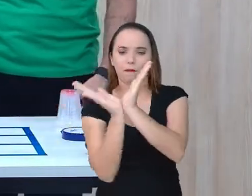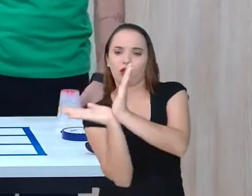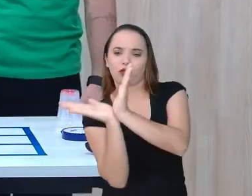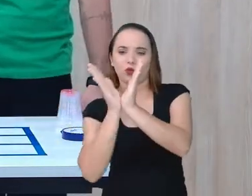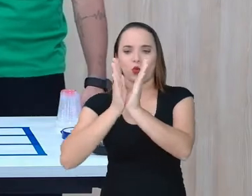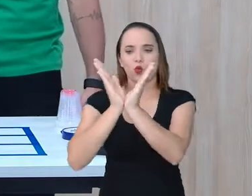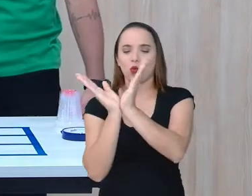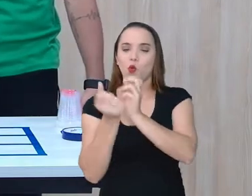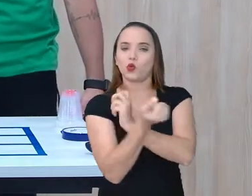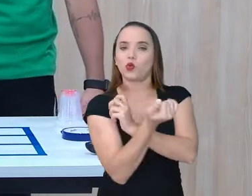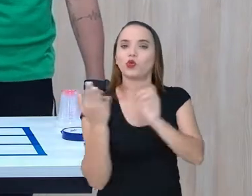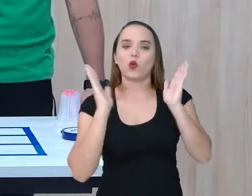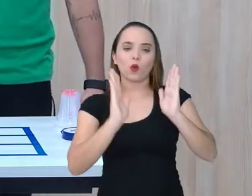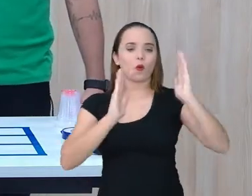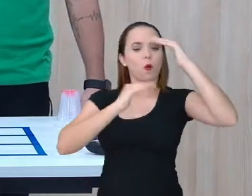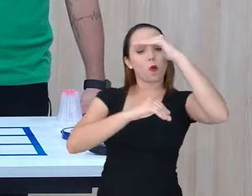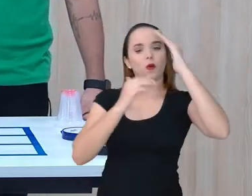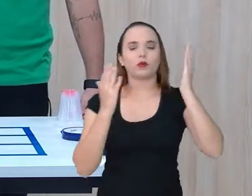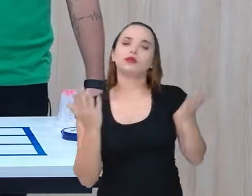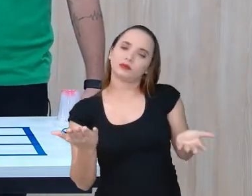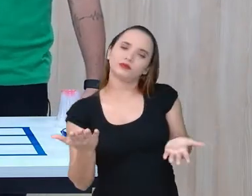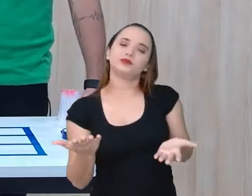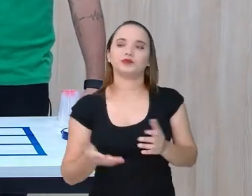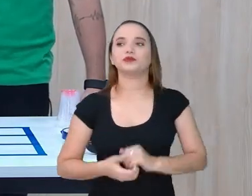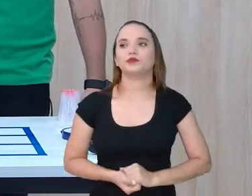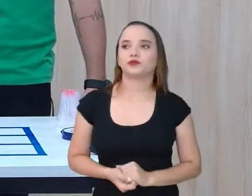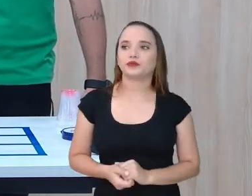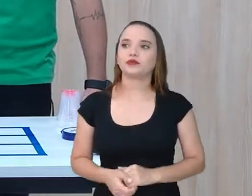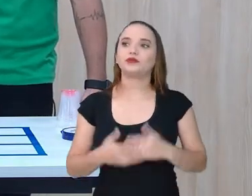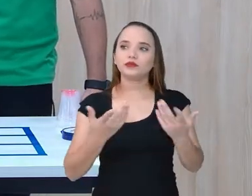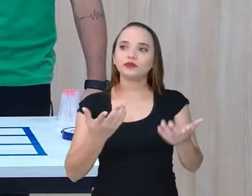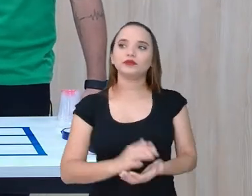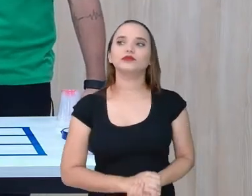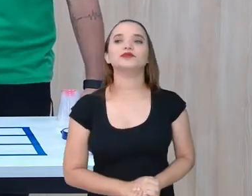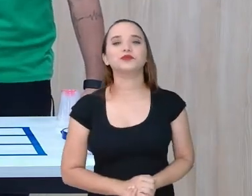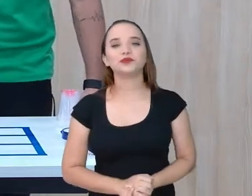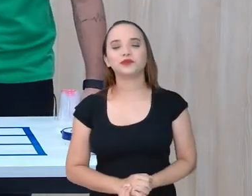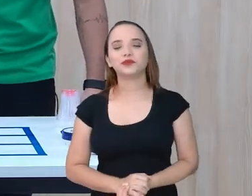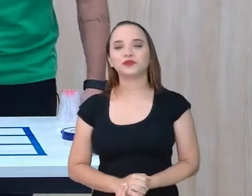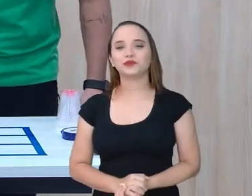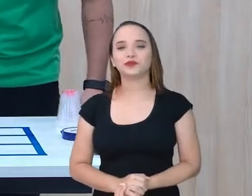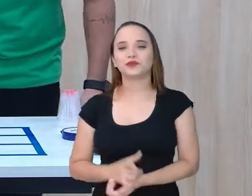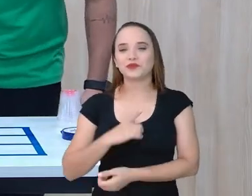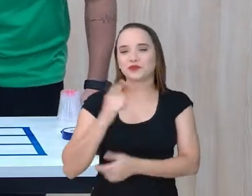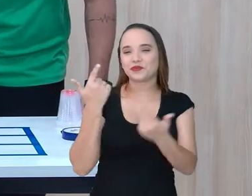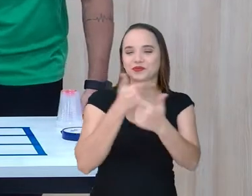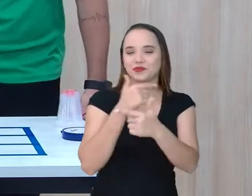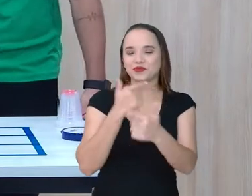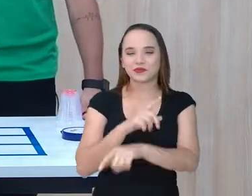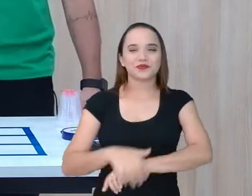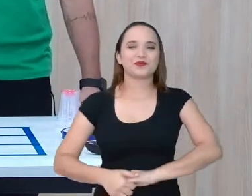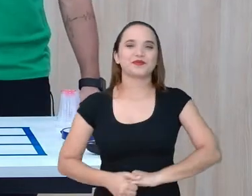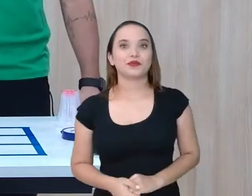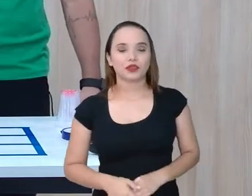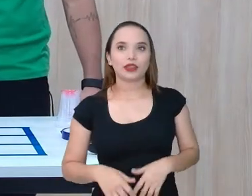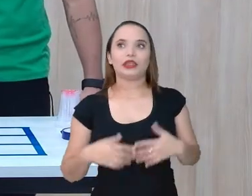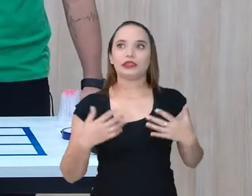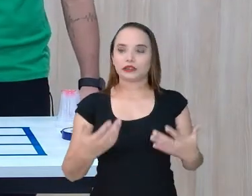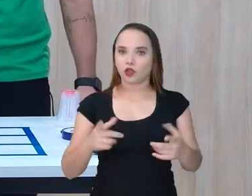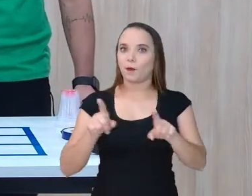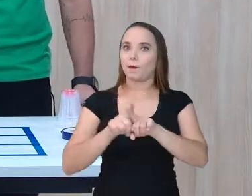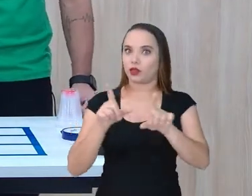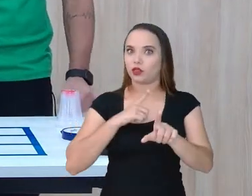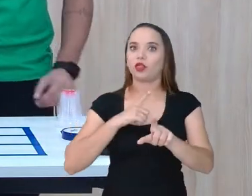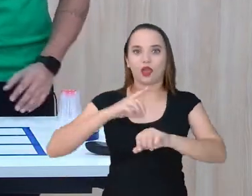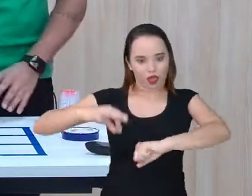Quantos lados formam um quadrado. Pois é. é quatro, né? Mas dá um spoiler. Dá um spoiler. Mas tem a relação das